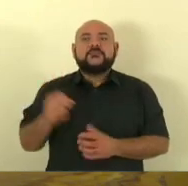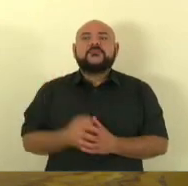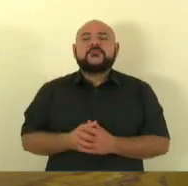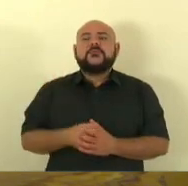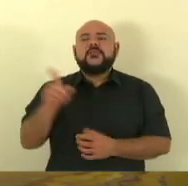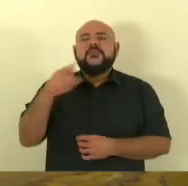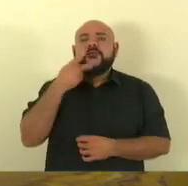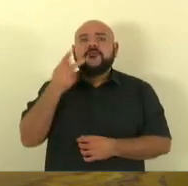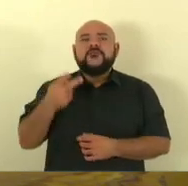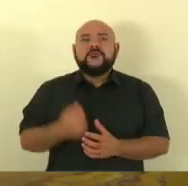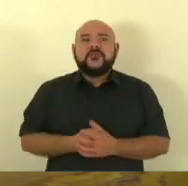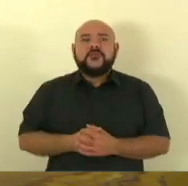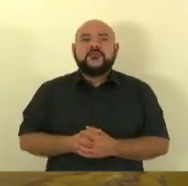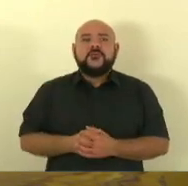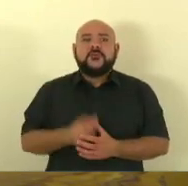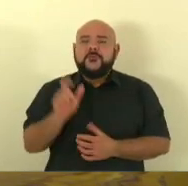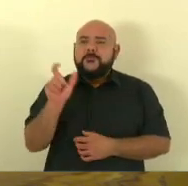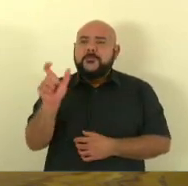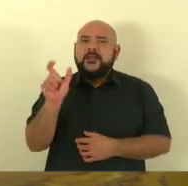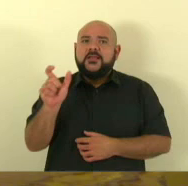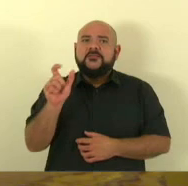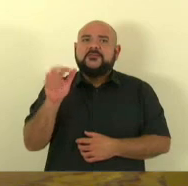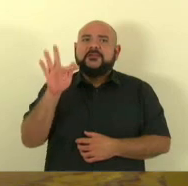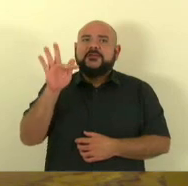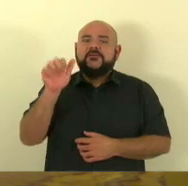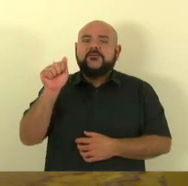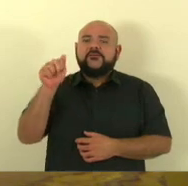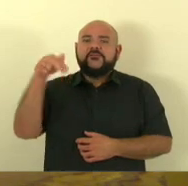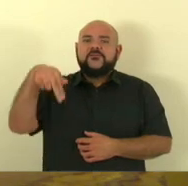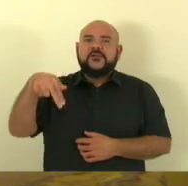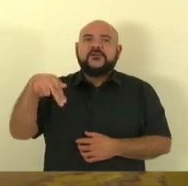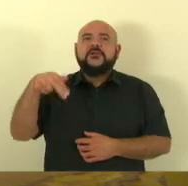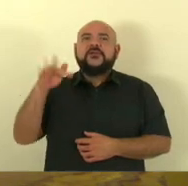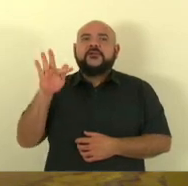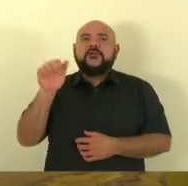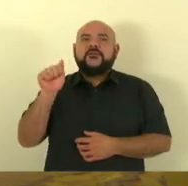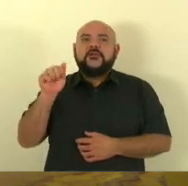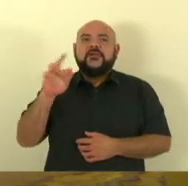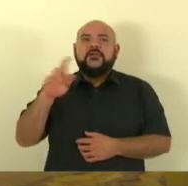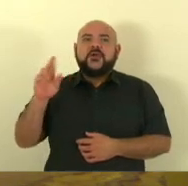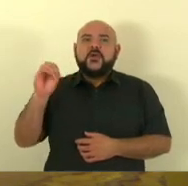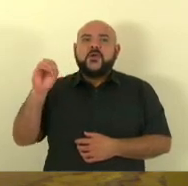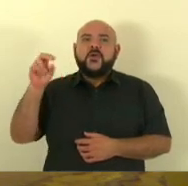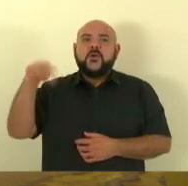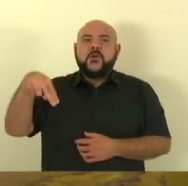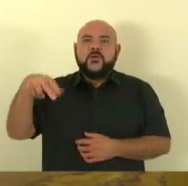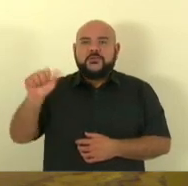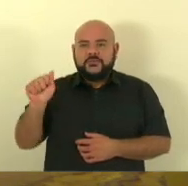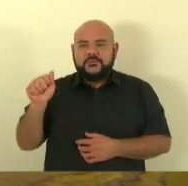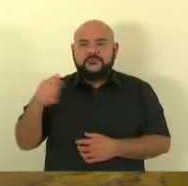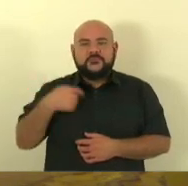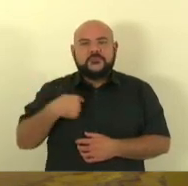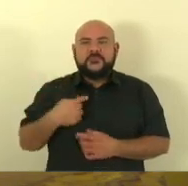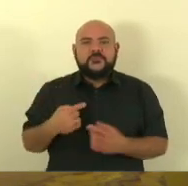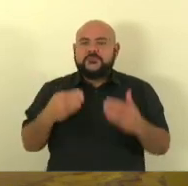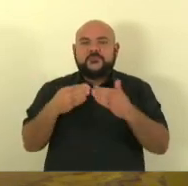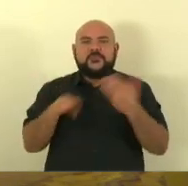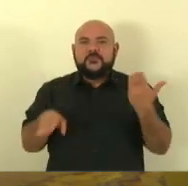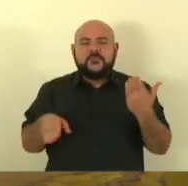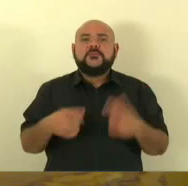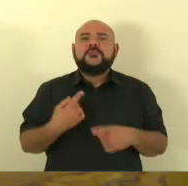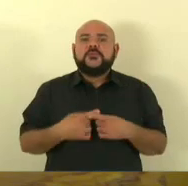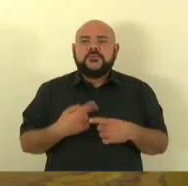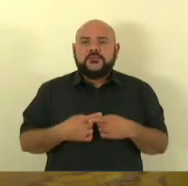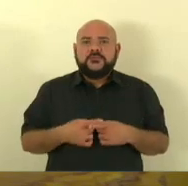vereadora de fanfarrona e eu quero dizer que eu discordo por mais que a vereadora tenha feito uma